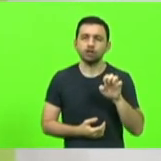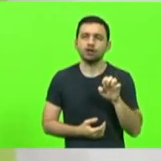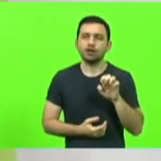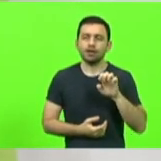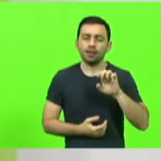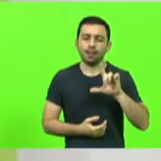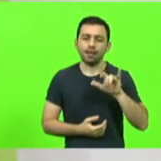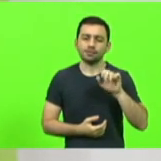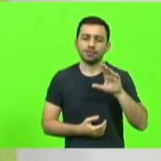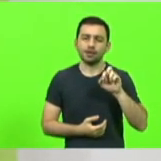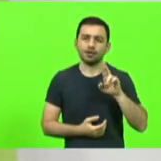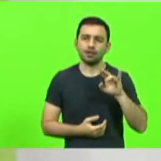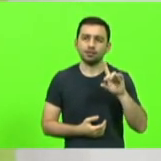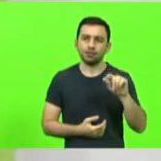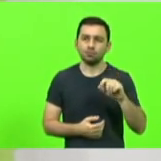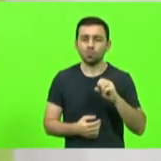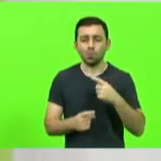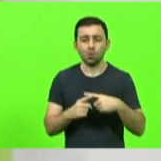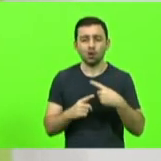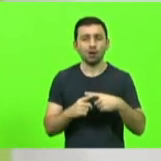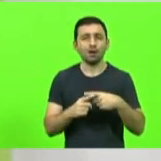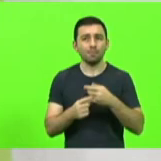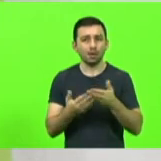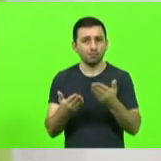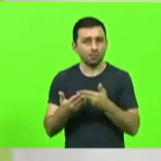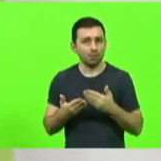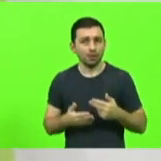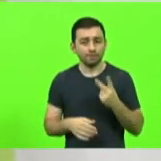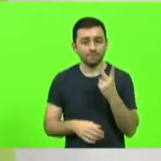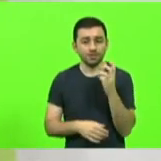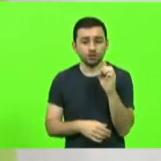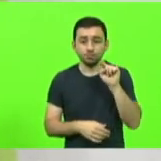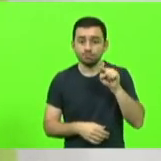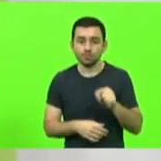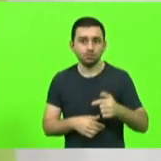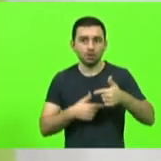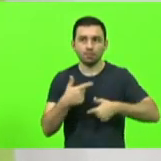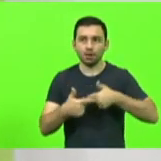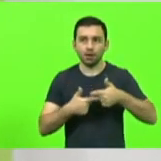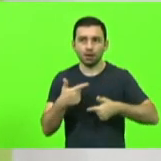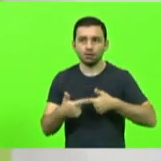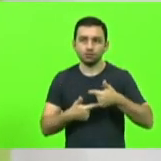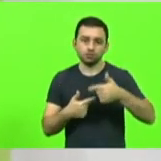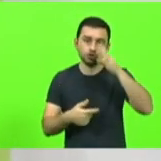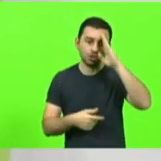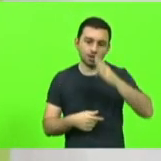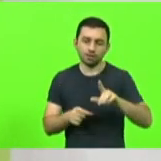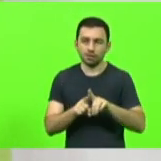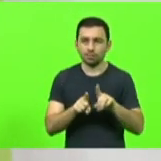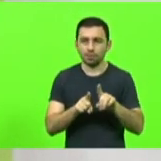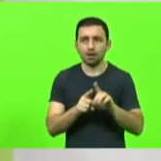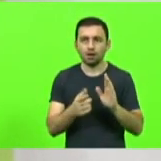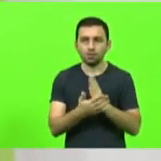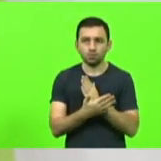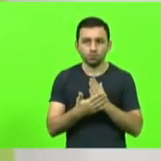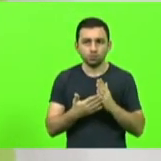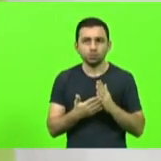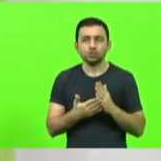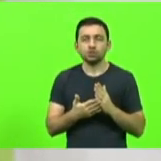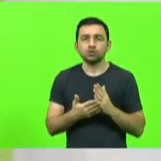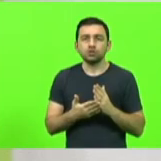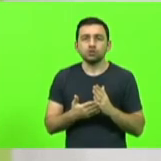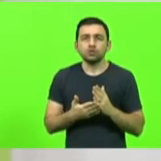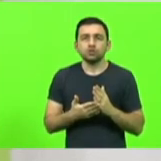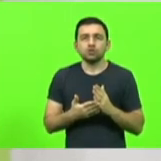a perda de mais de 20 mil empregos diretos e indiretos geraria uma grande crise